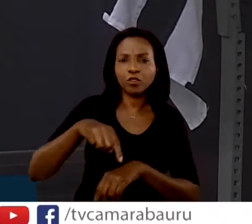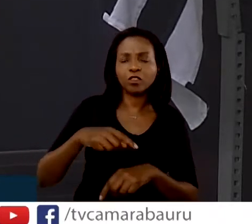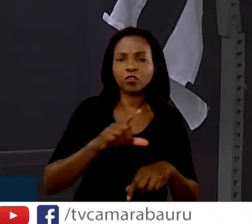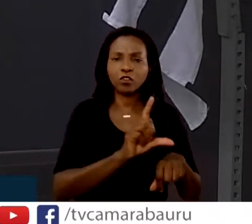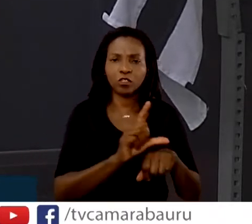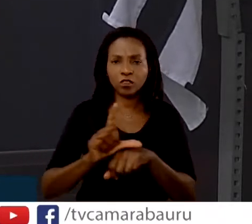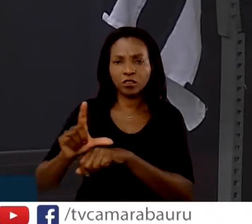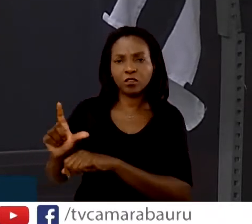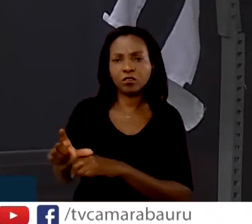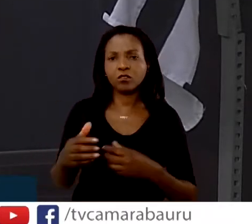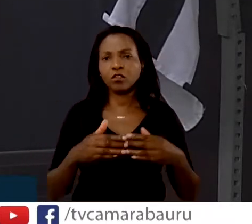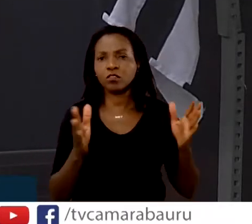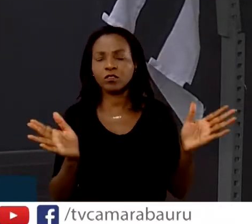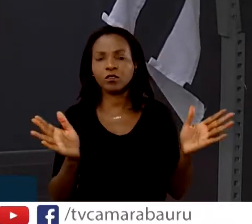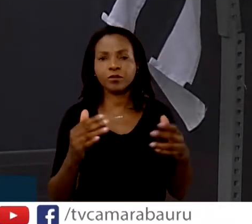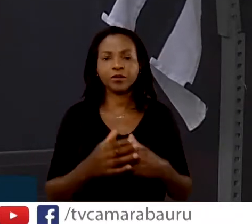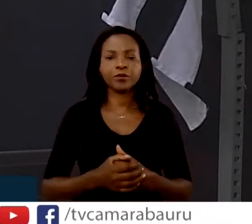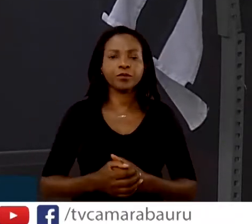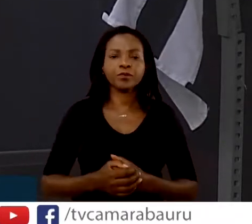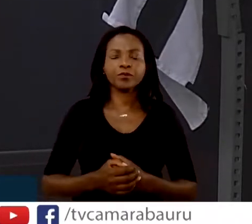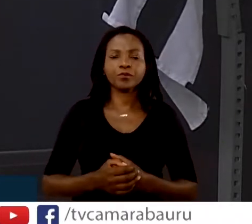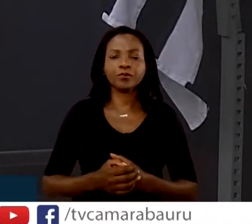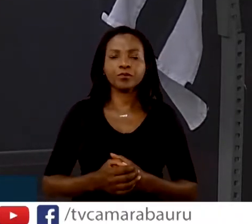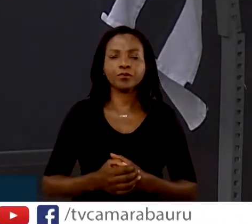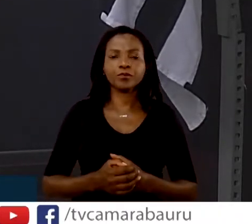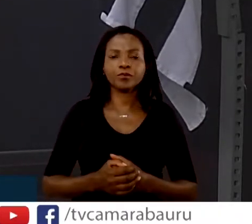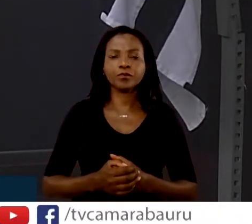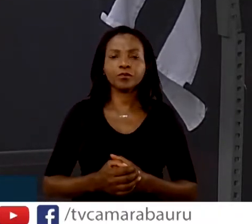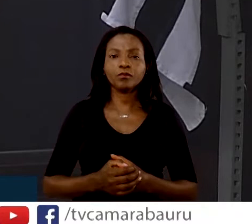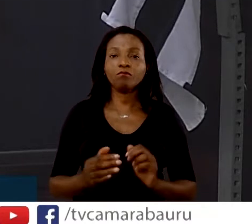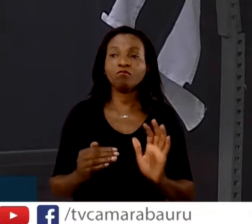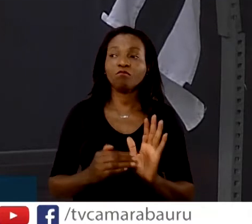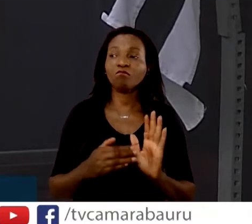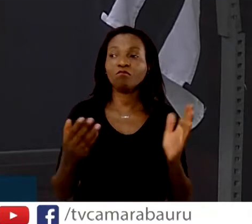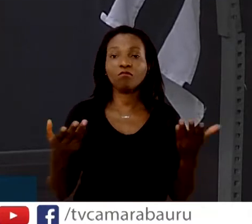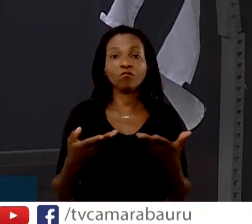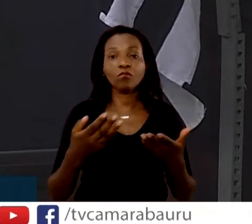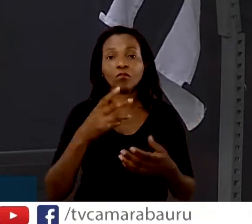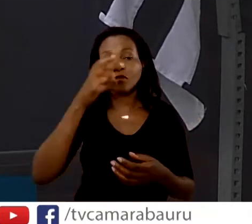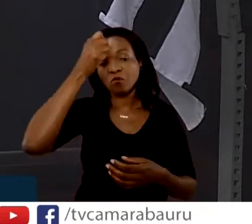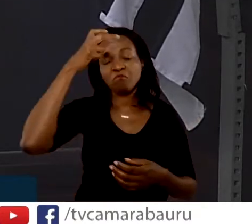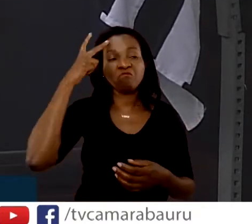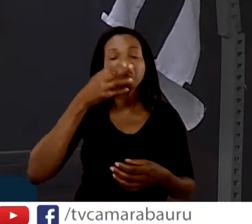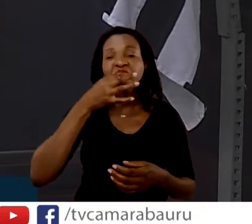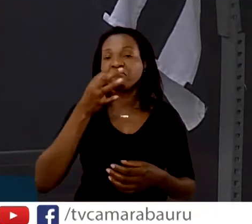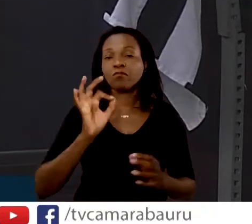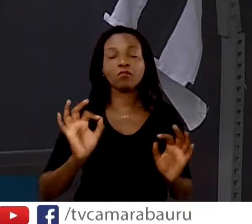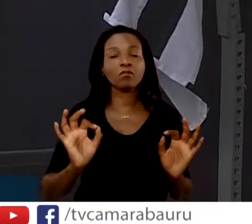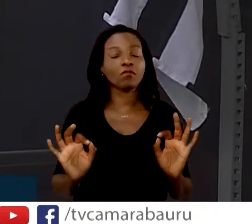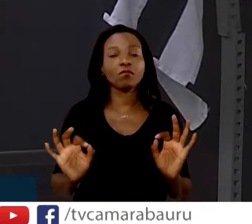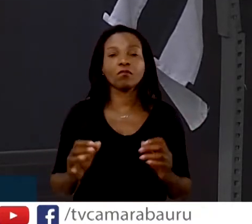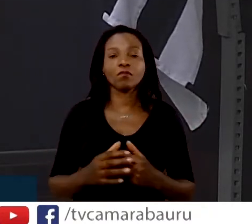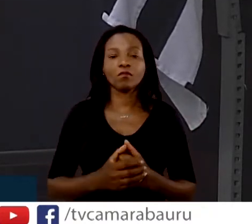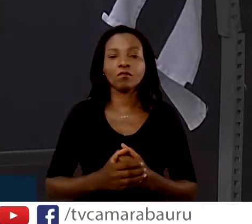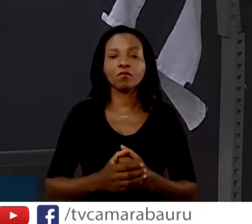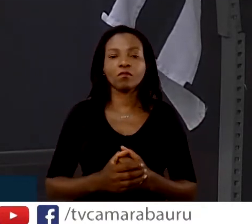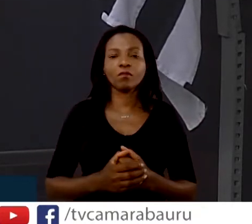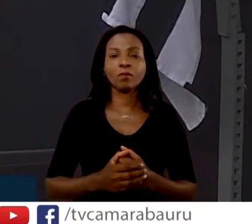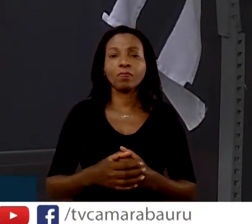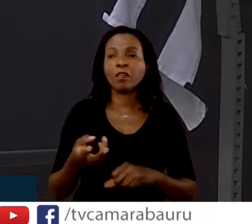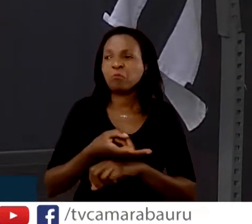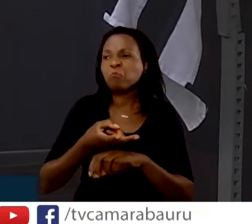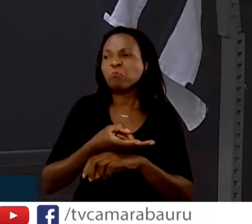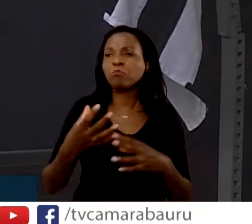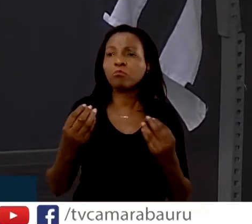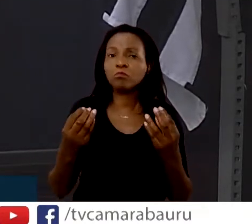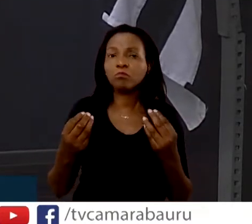e que até agora o prefeito ainda não se posicionou, estou sendo procurado também por um outro